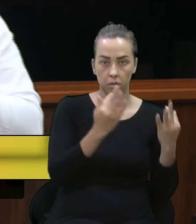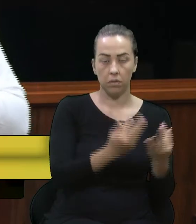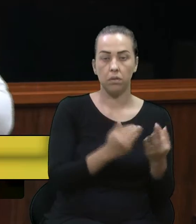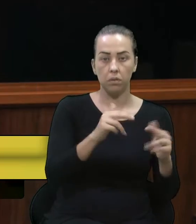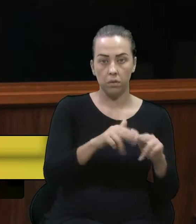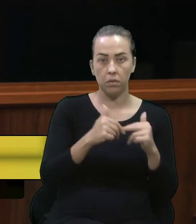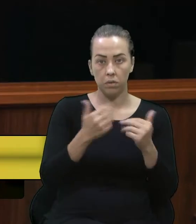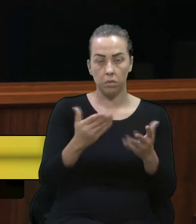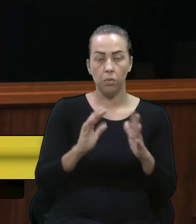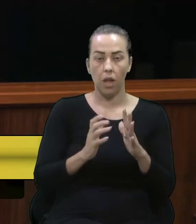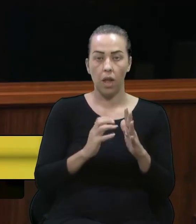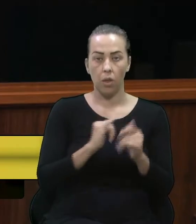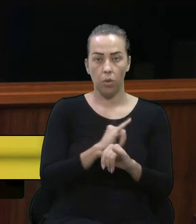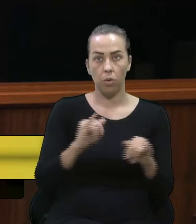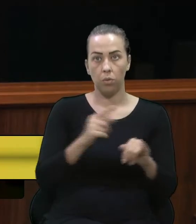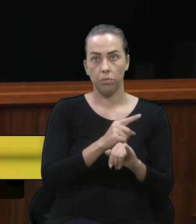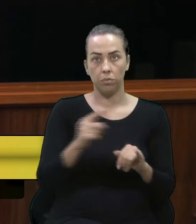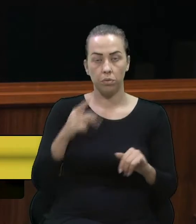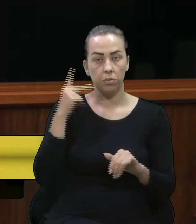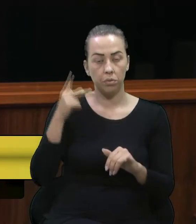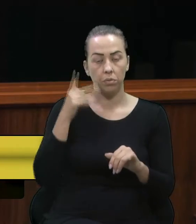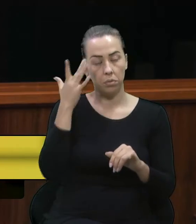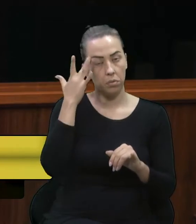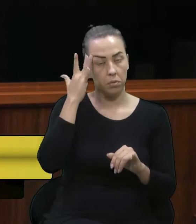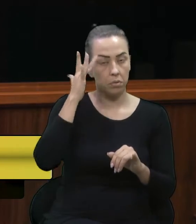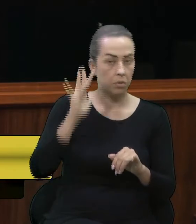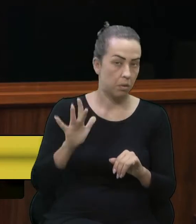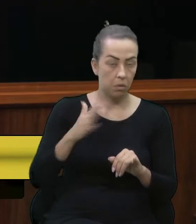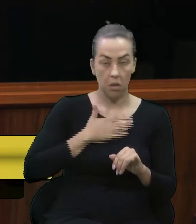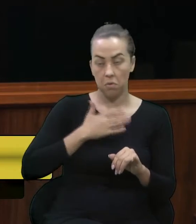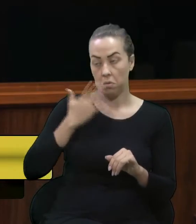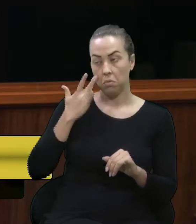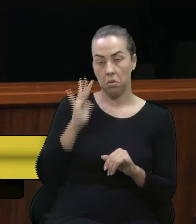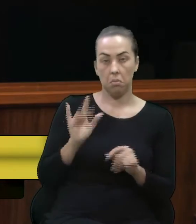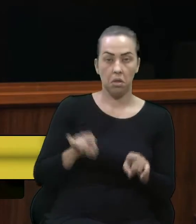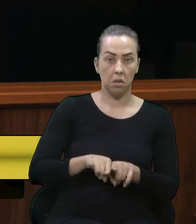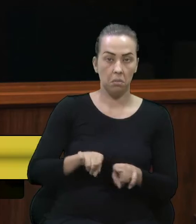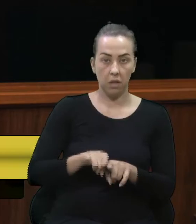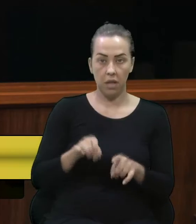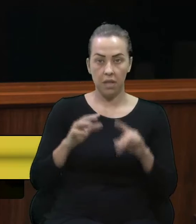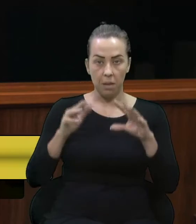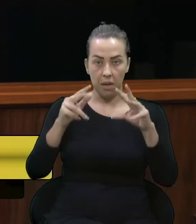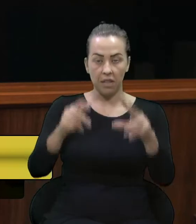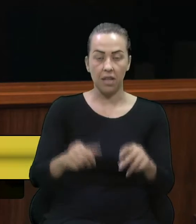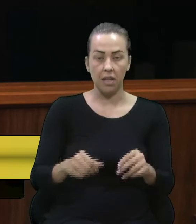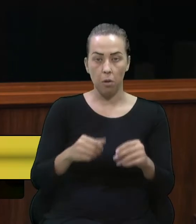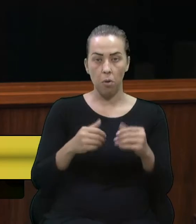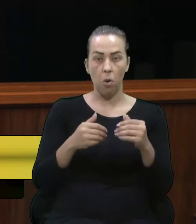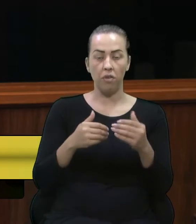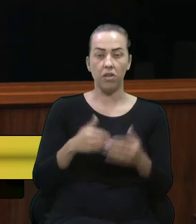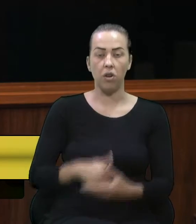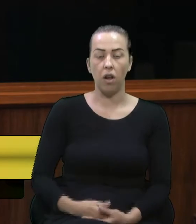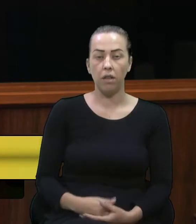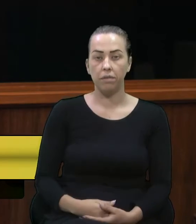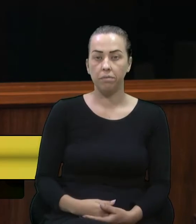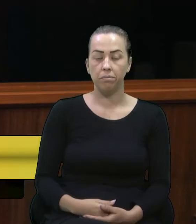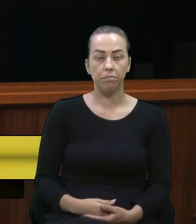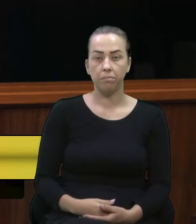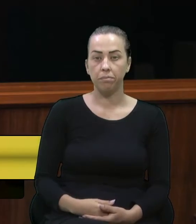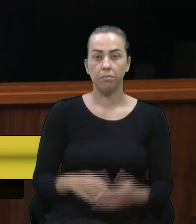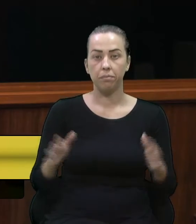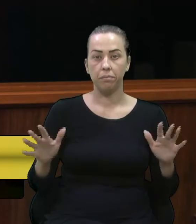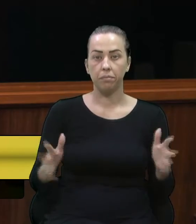Então, estou trazendo um dado, acho que muitos dos vereadores não sabem disso, eu também não sabia, mas então tem mercado, tem demanda, a gente precisa